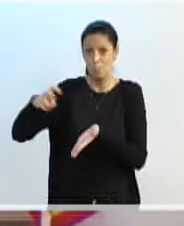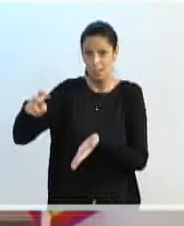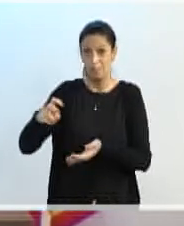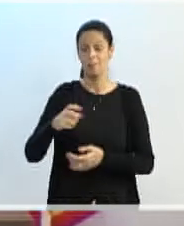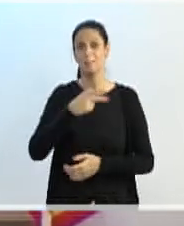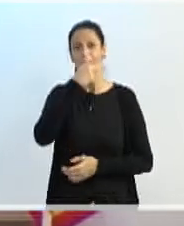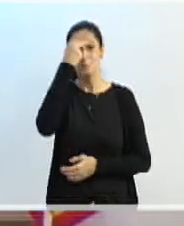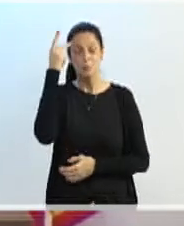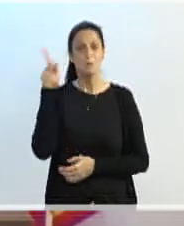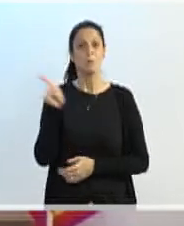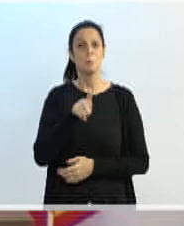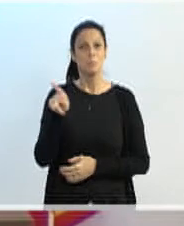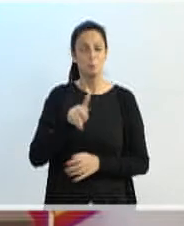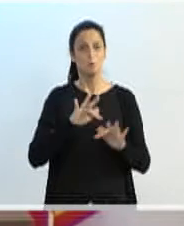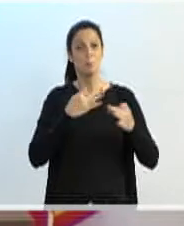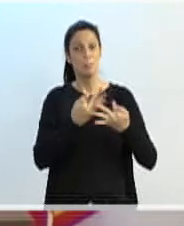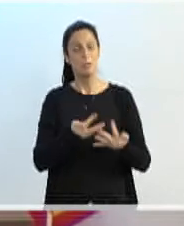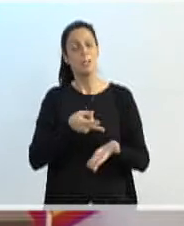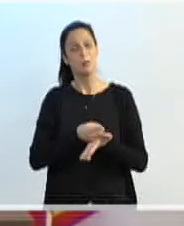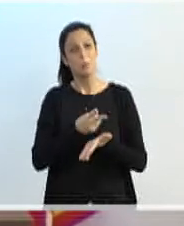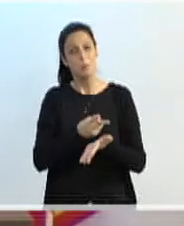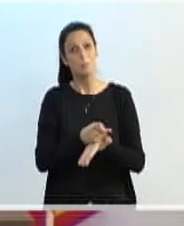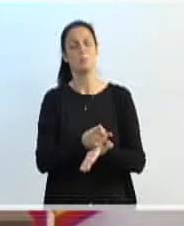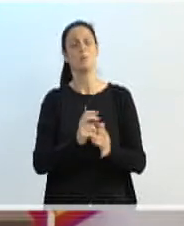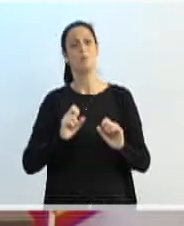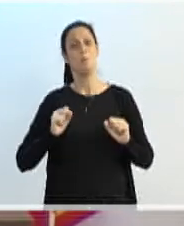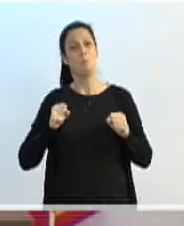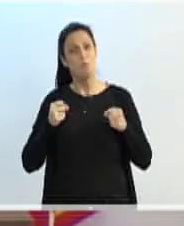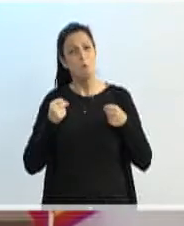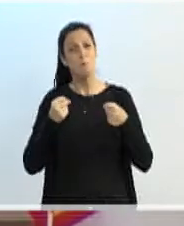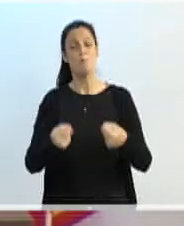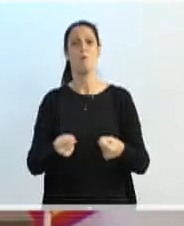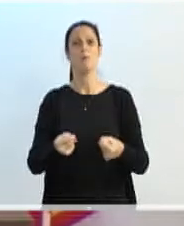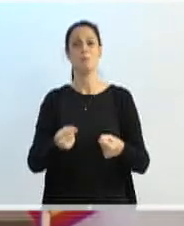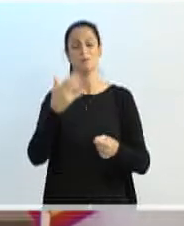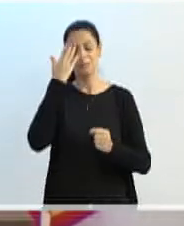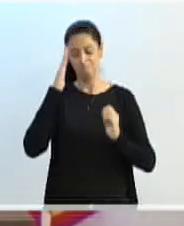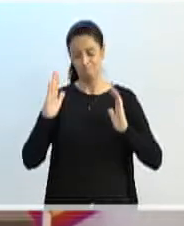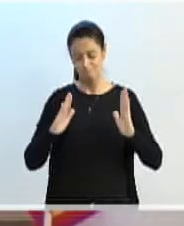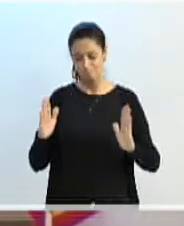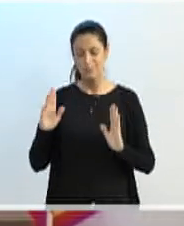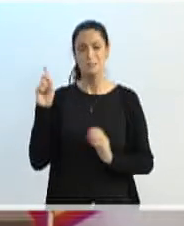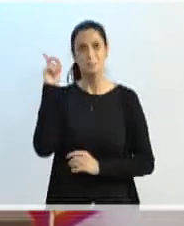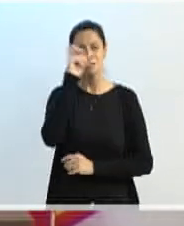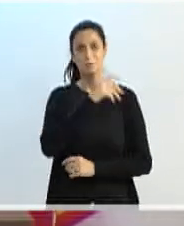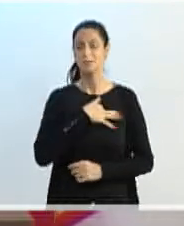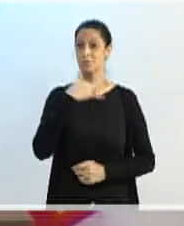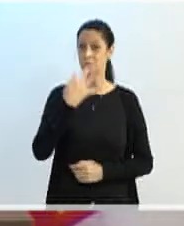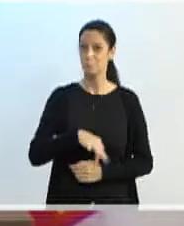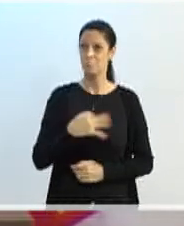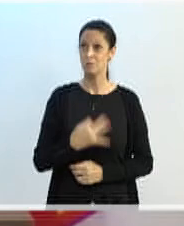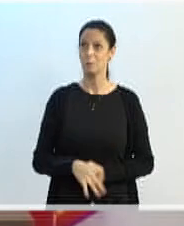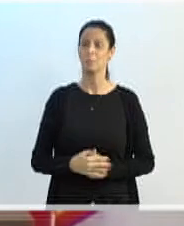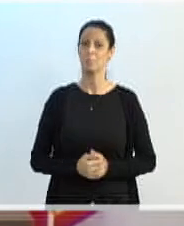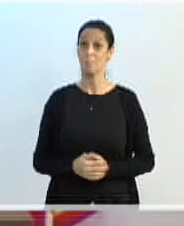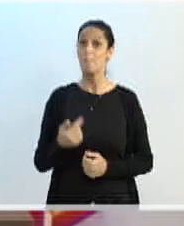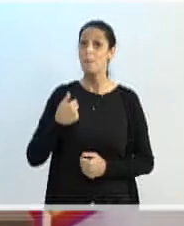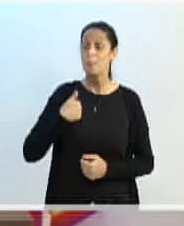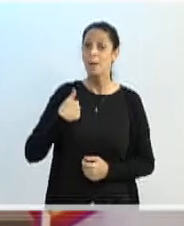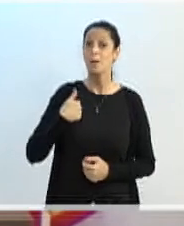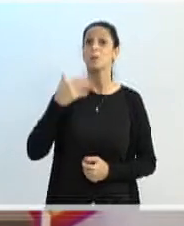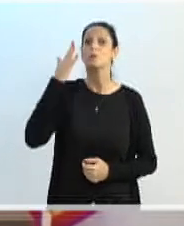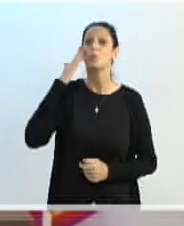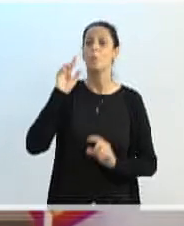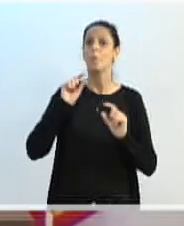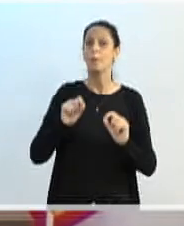serenidade para seguir adiante nesse momento de tanta dor. Inclusive, soube que uma